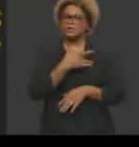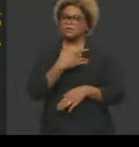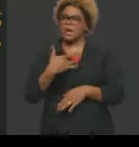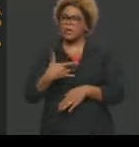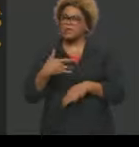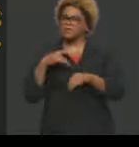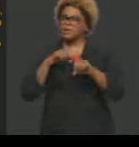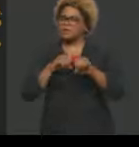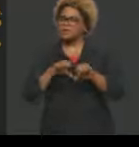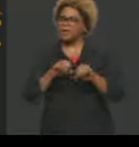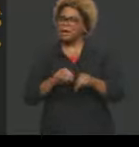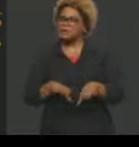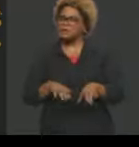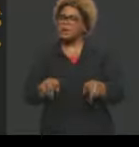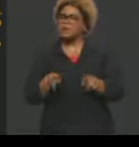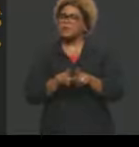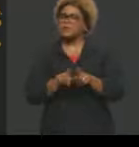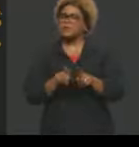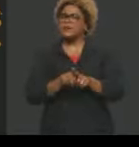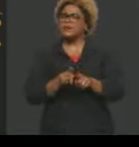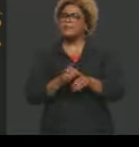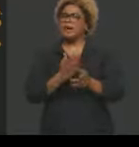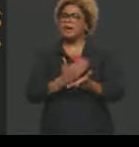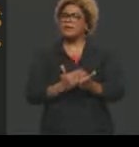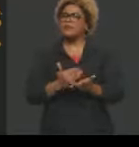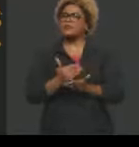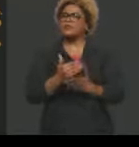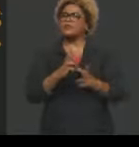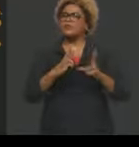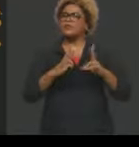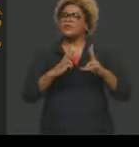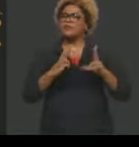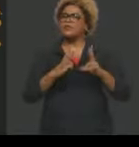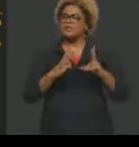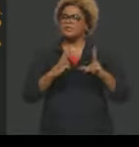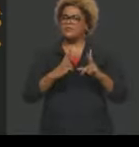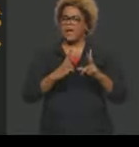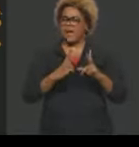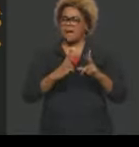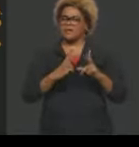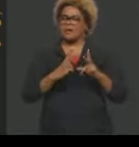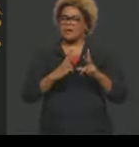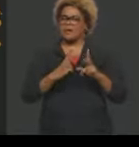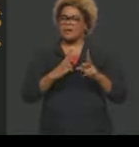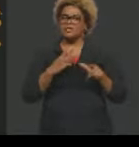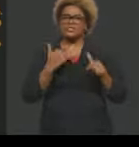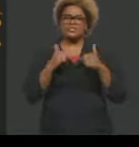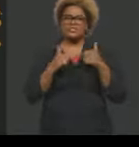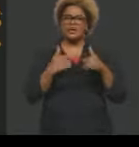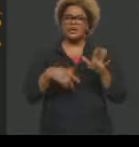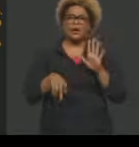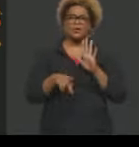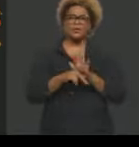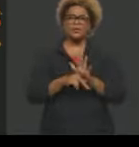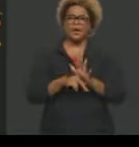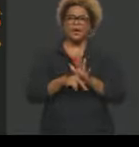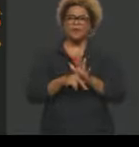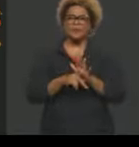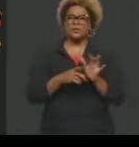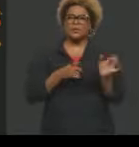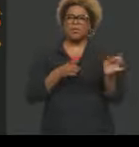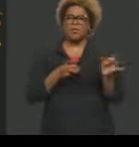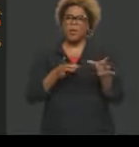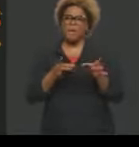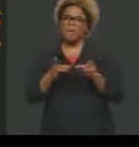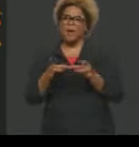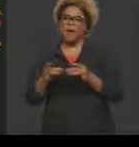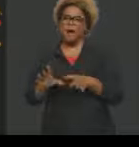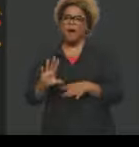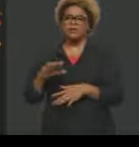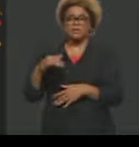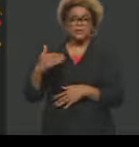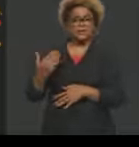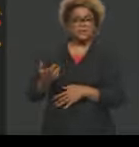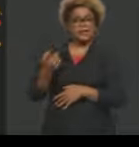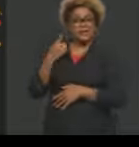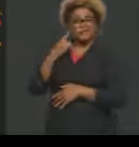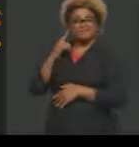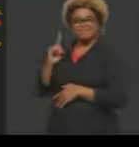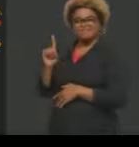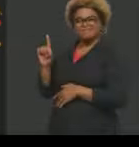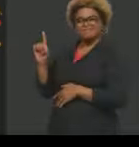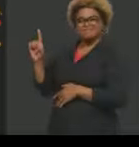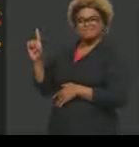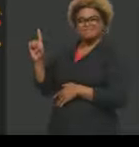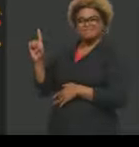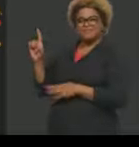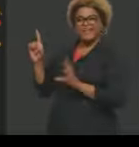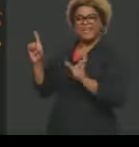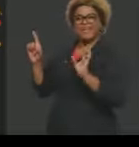e fomenta a iniciativa privada para atuação em atividades próprias de mercado. Então, para a gente revelar aqui nossa questão,